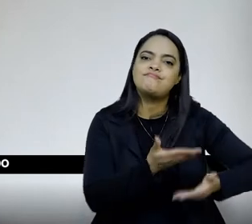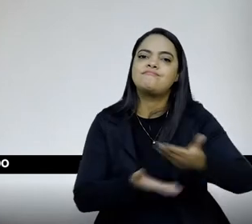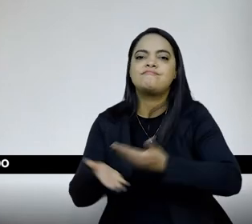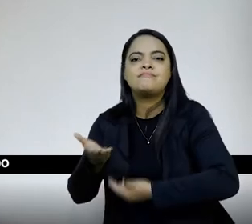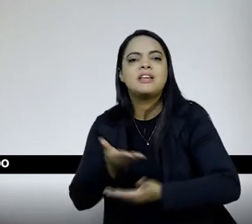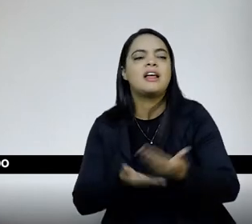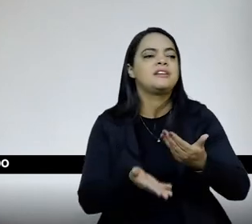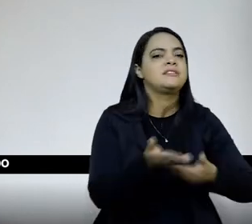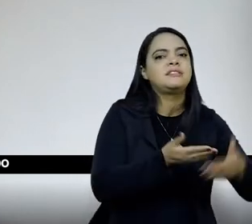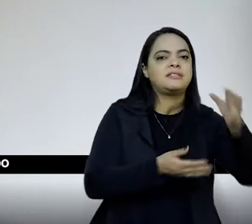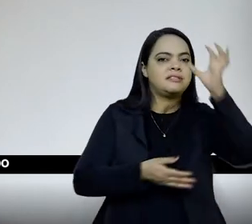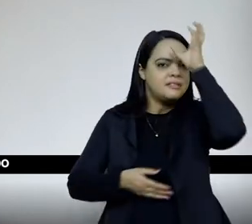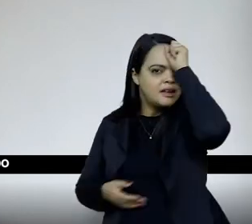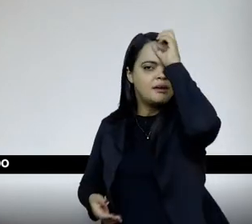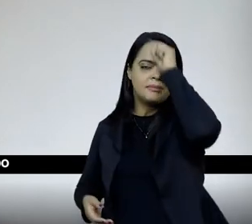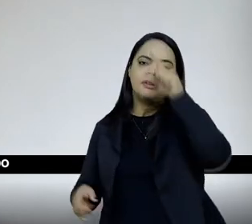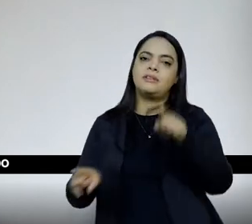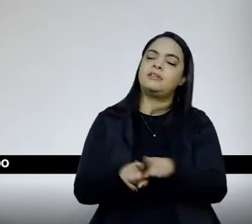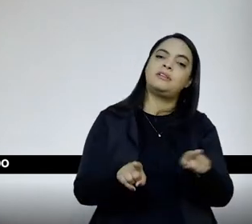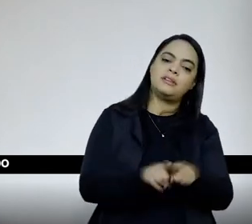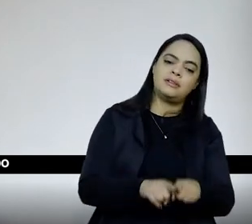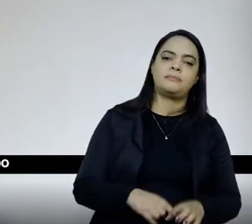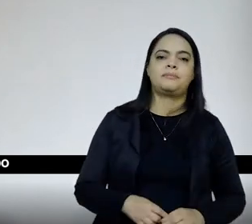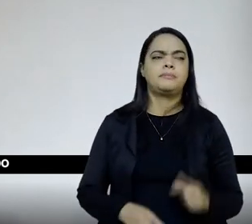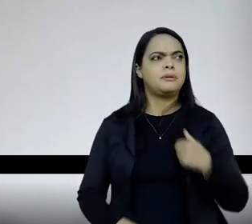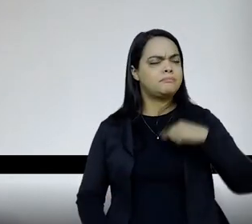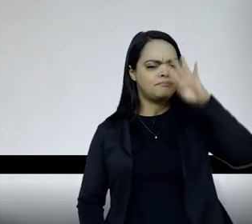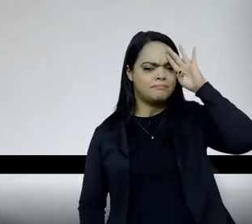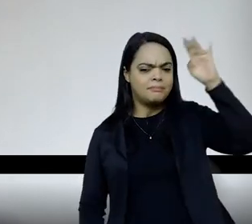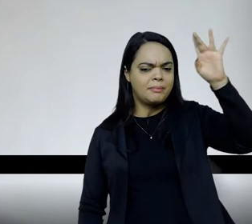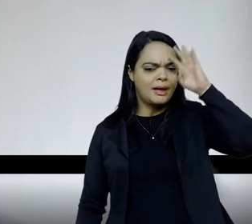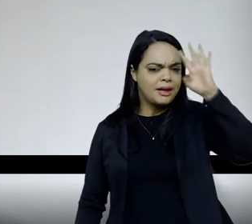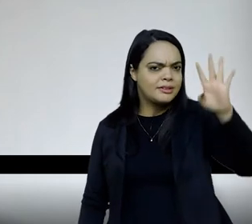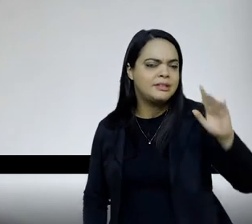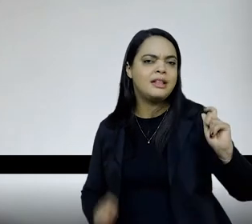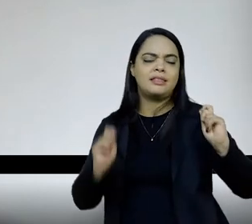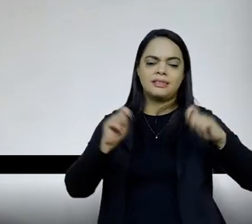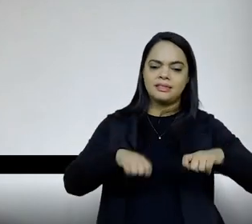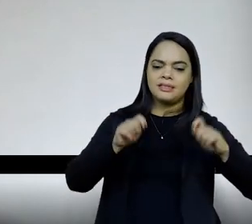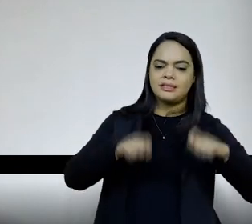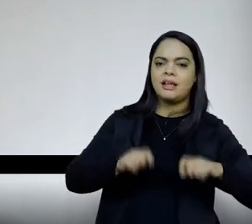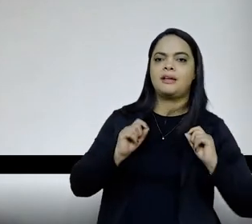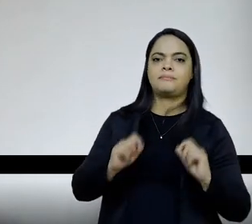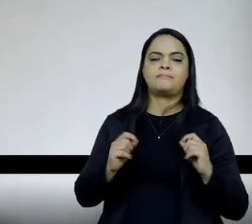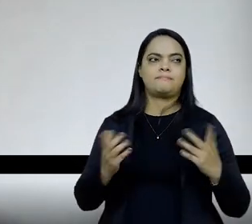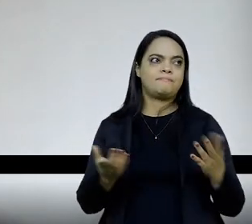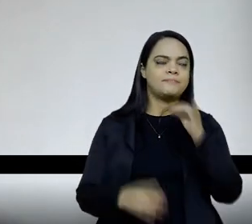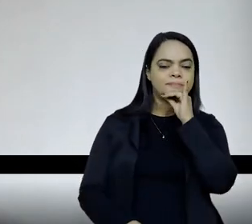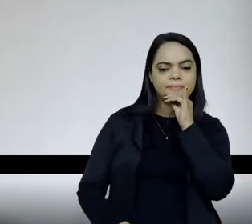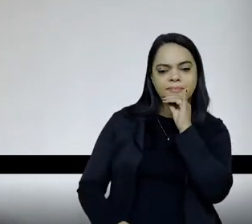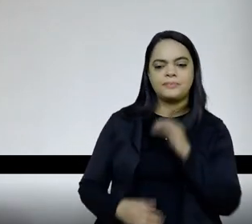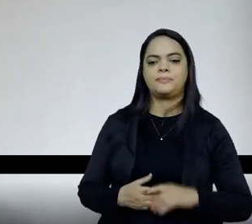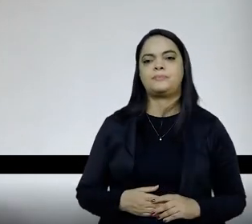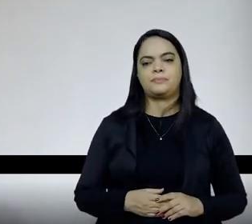bancos, com essas formas, também para inventar, mas eu fico imaginando que nós podemos ter um, acabar, ou pelo